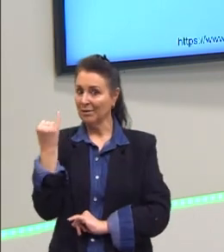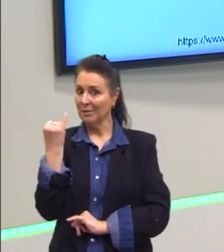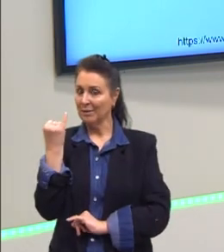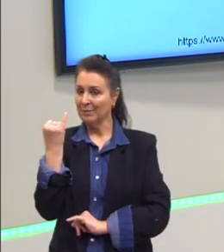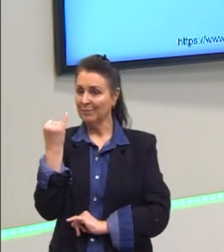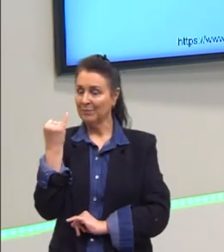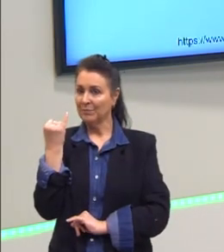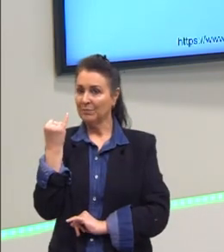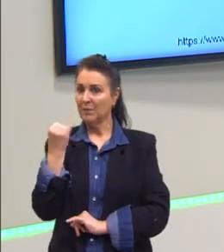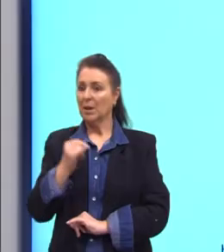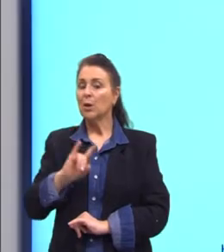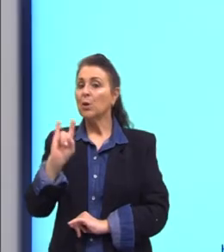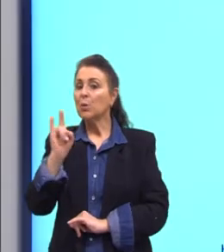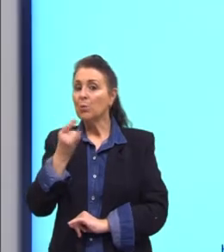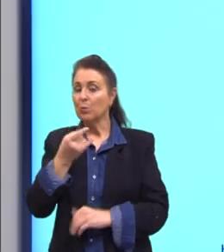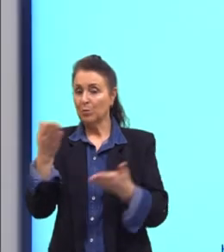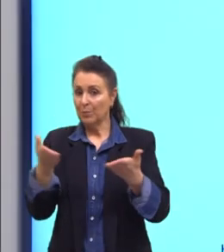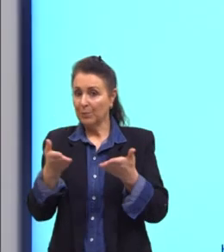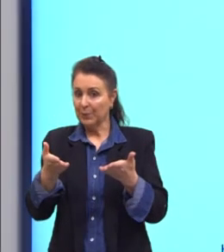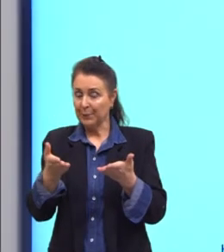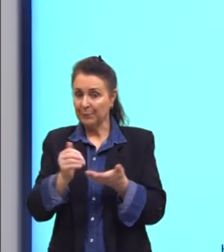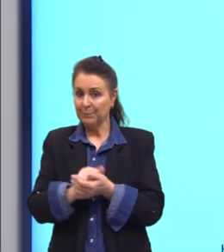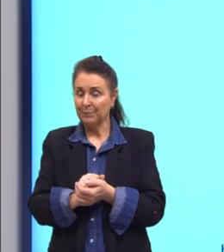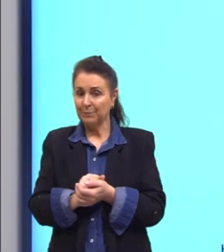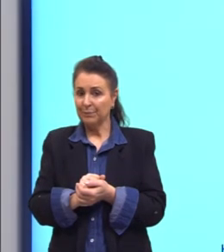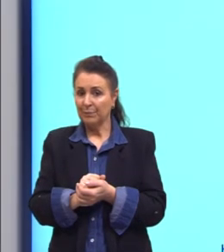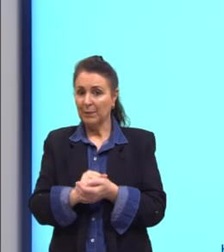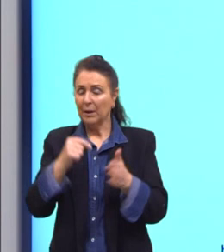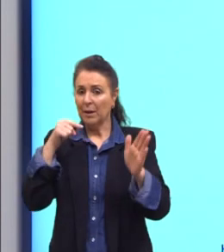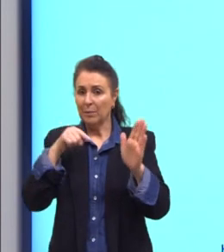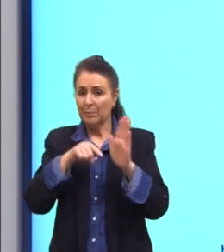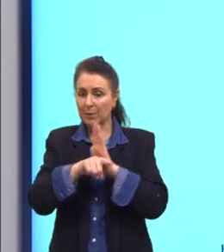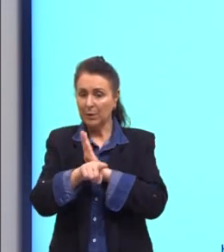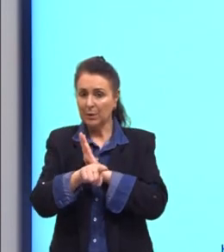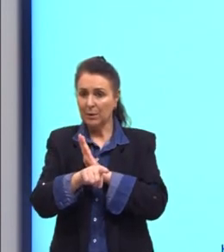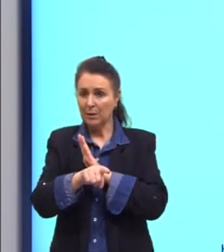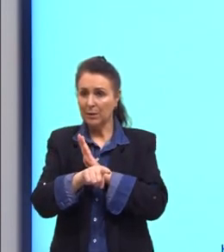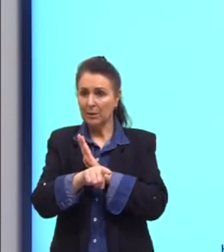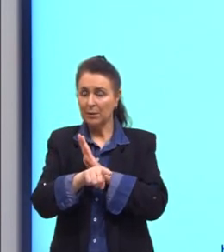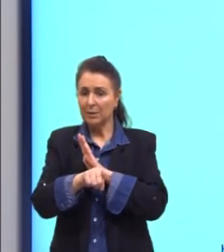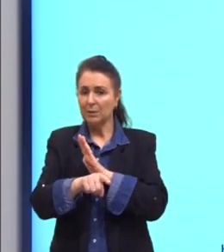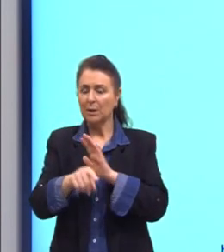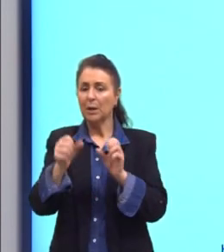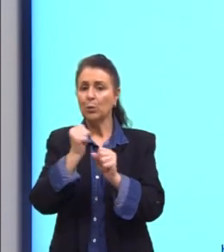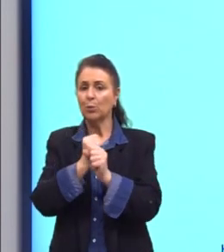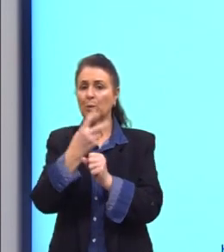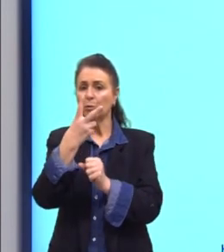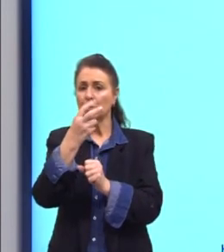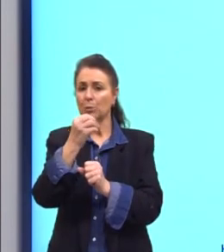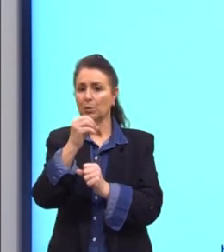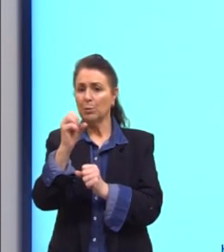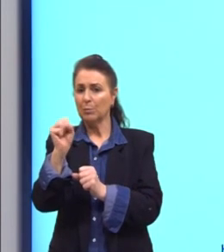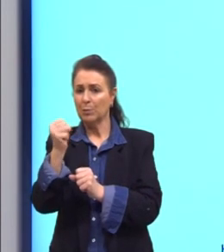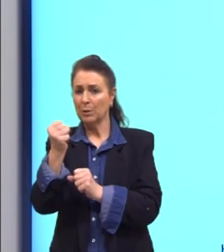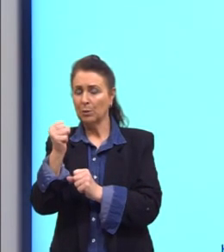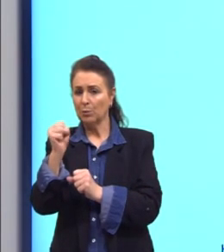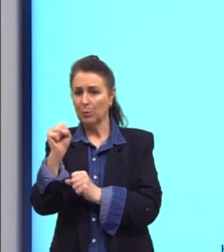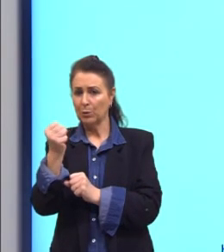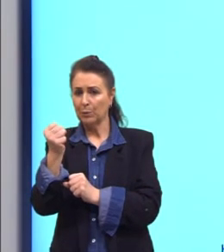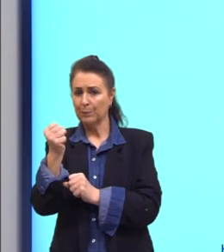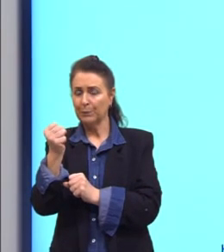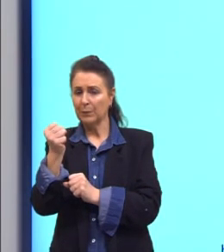E, por último, então, a última questão, uma da UFPA de 2008, que diz assim, ó. O